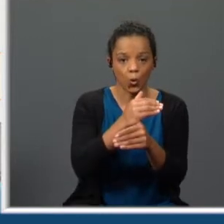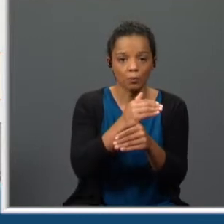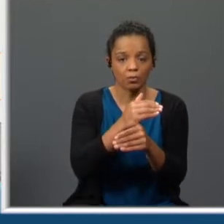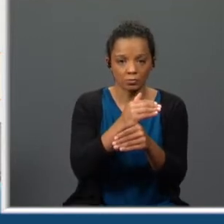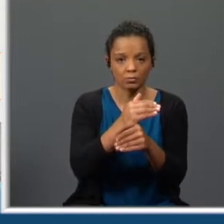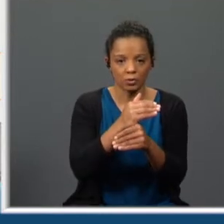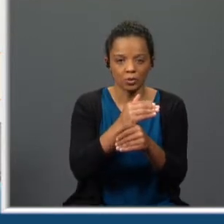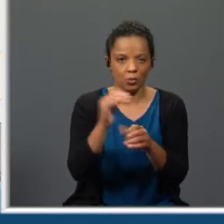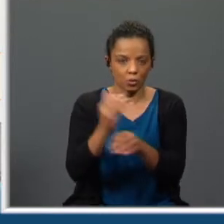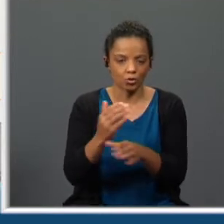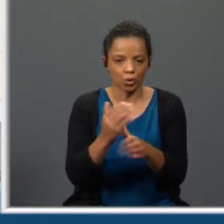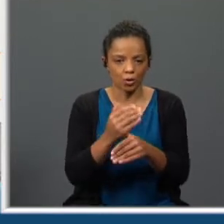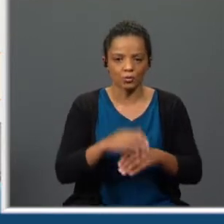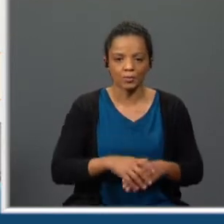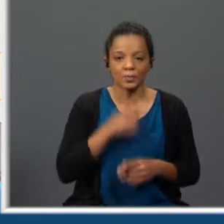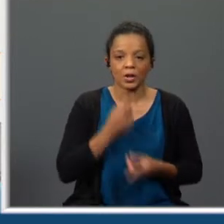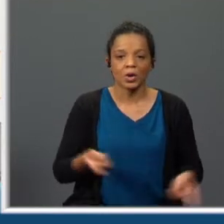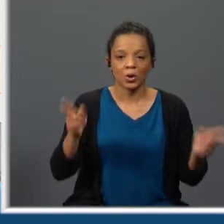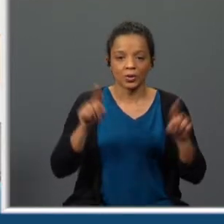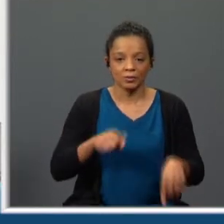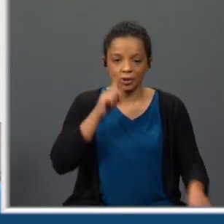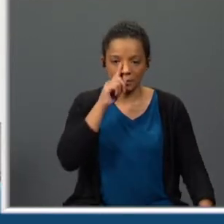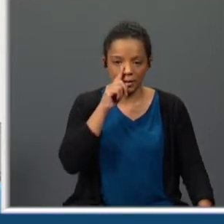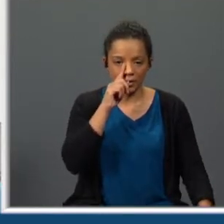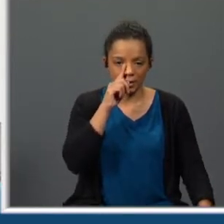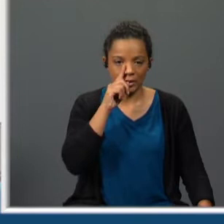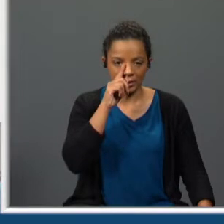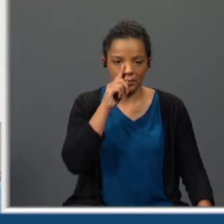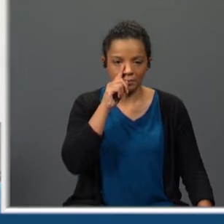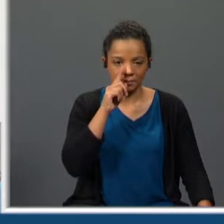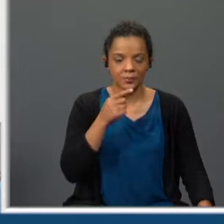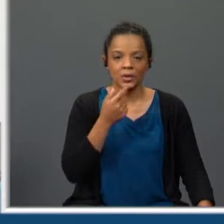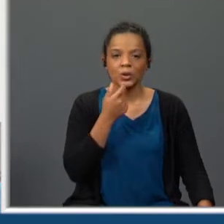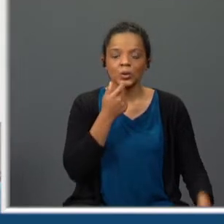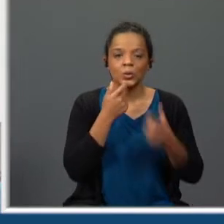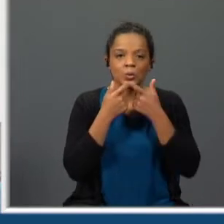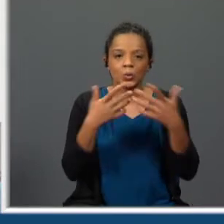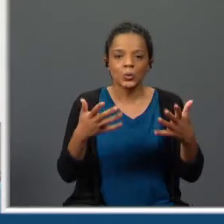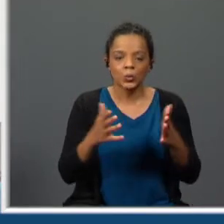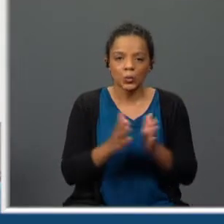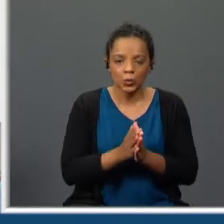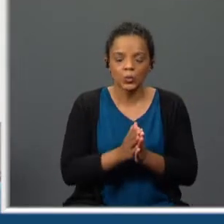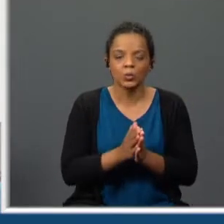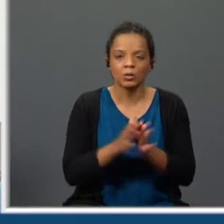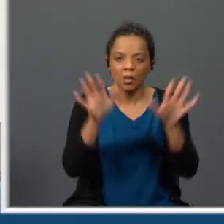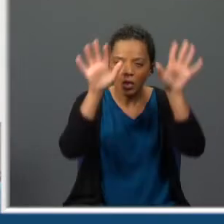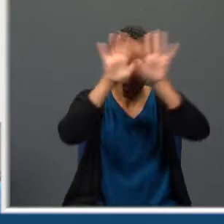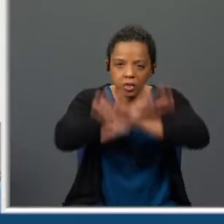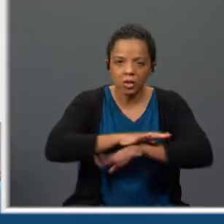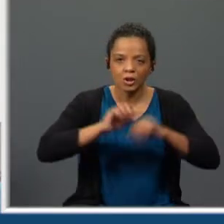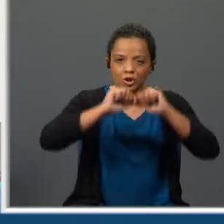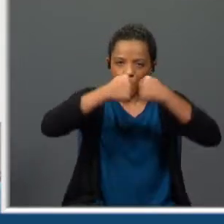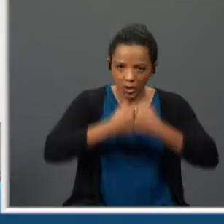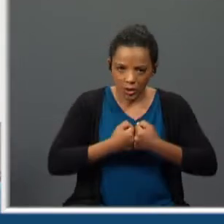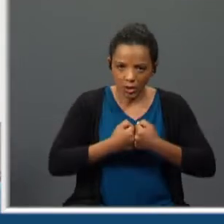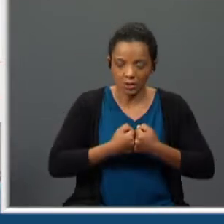furtos alheios e voltamos a ter a mentira não é? em tudo o que se escondia tudo o que se camuflava e